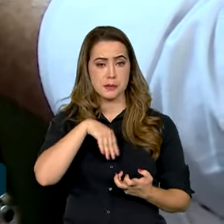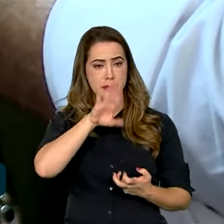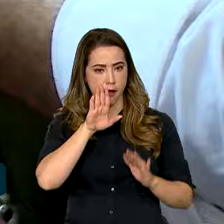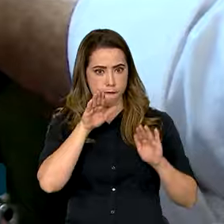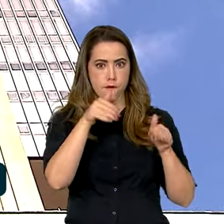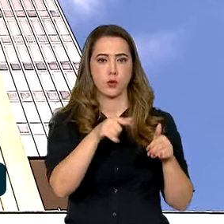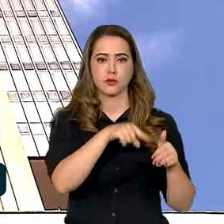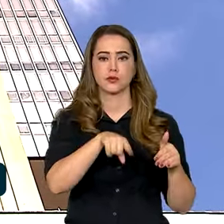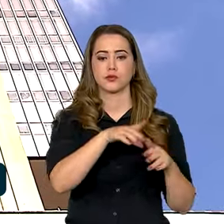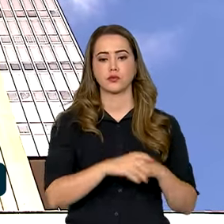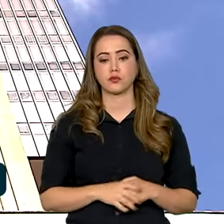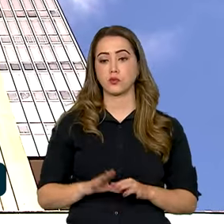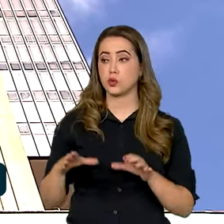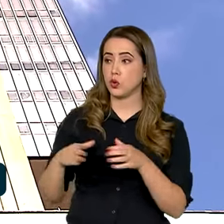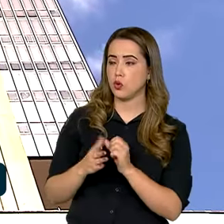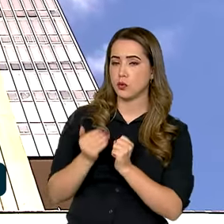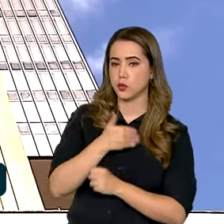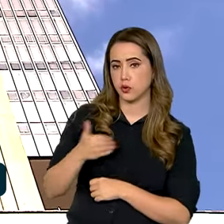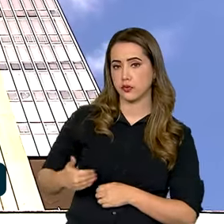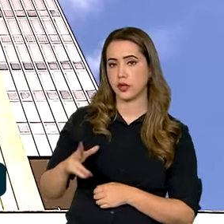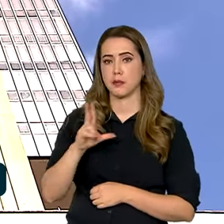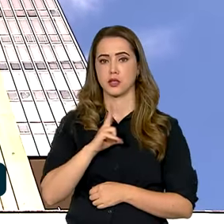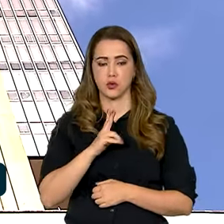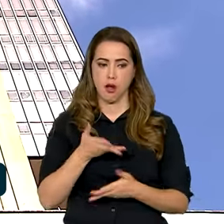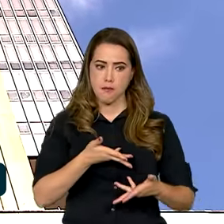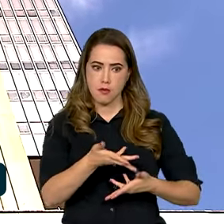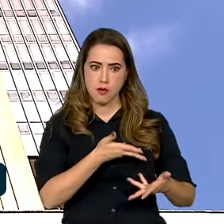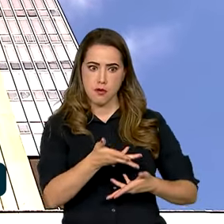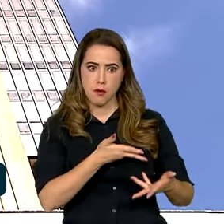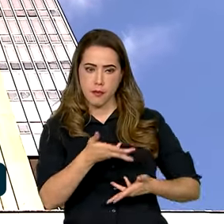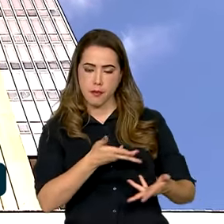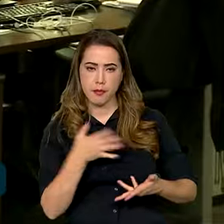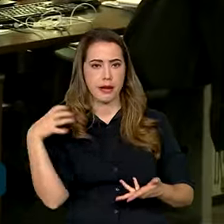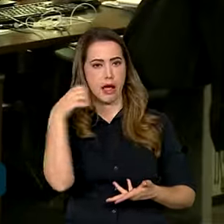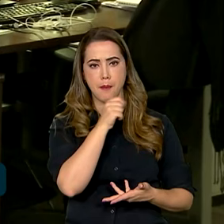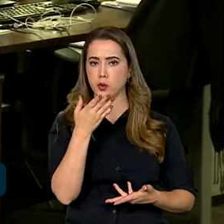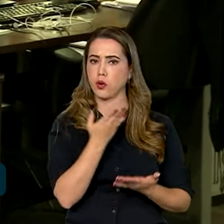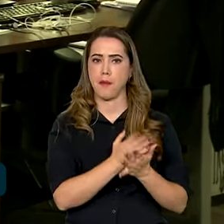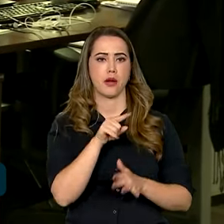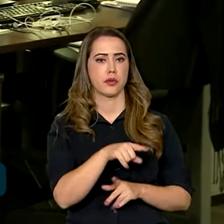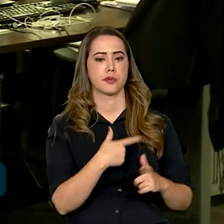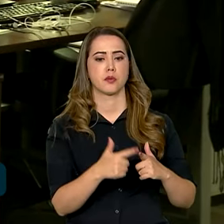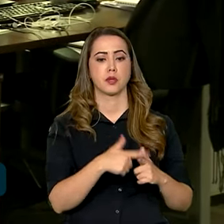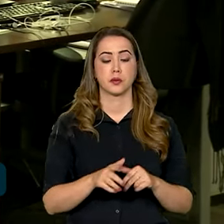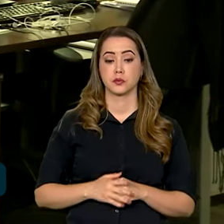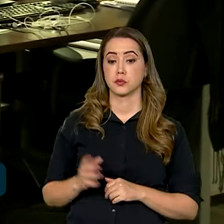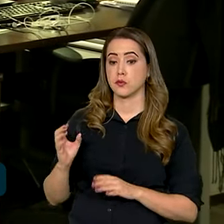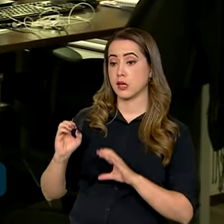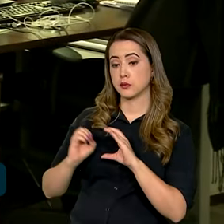público mais vulnerável. Setores públicos e privados têm se mobilizado para enfrentar o problema. Na Agência Nacional de